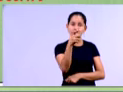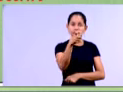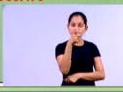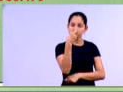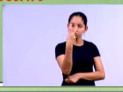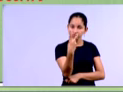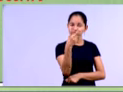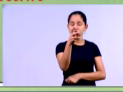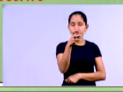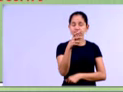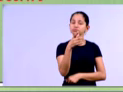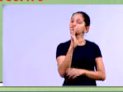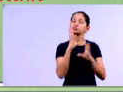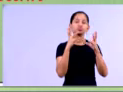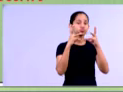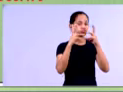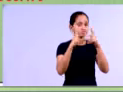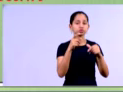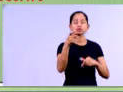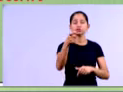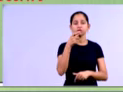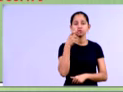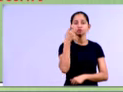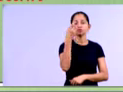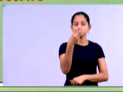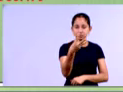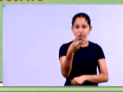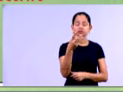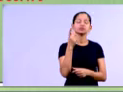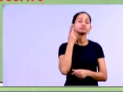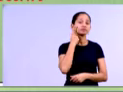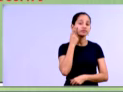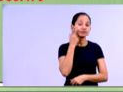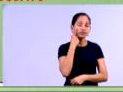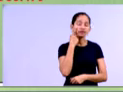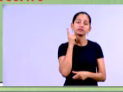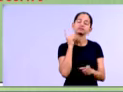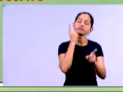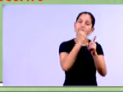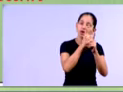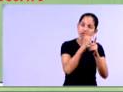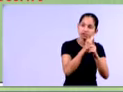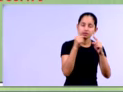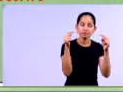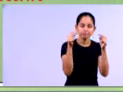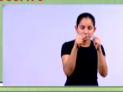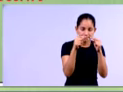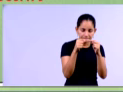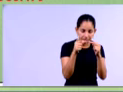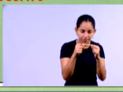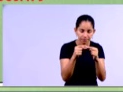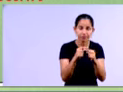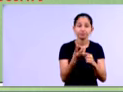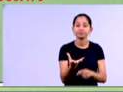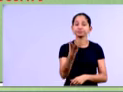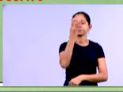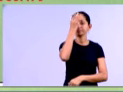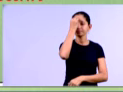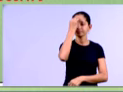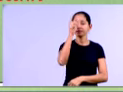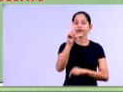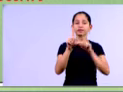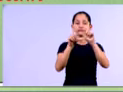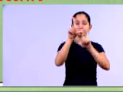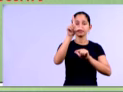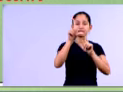né? Então, vimos aí que o X1 é formado pelo resultado do lucro líquido dividido pelo PL, né, trazendo aí um fator de 0